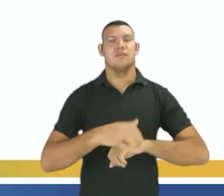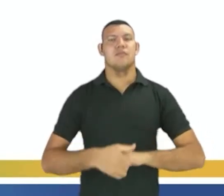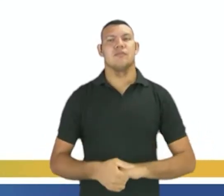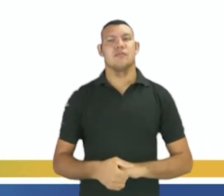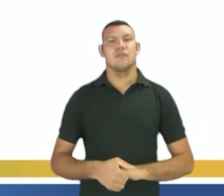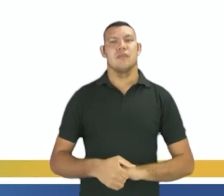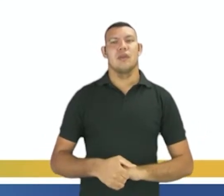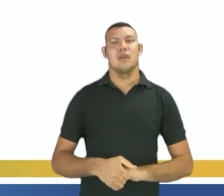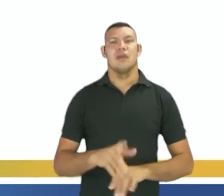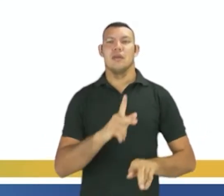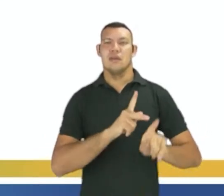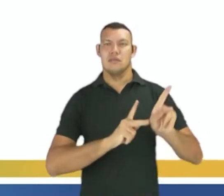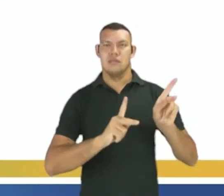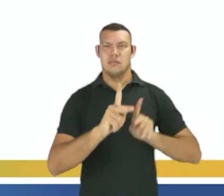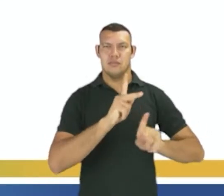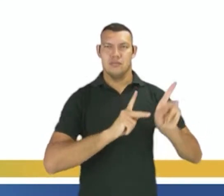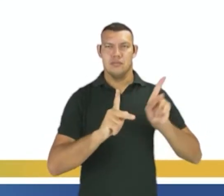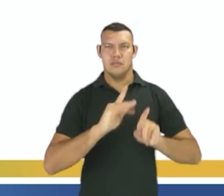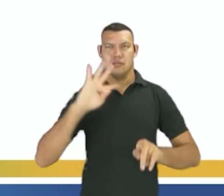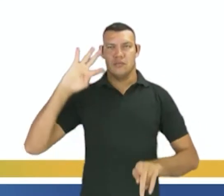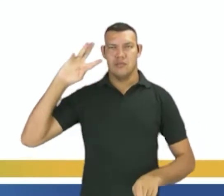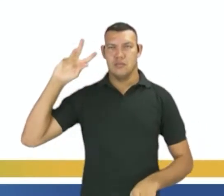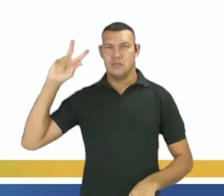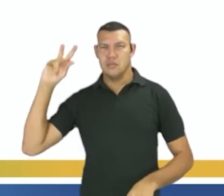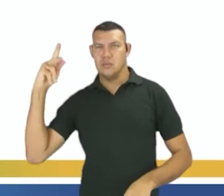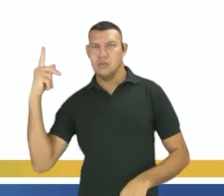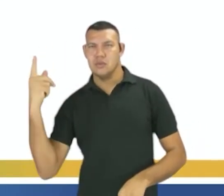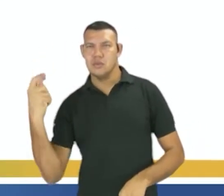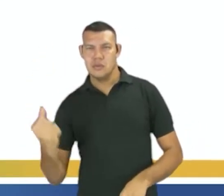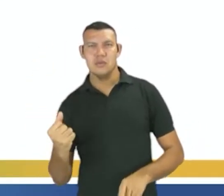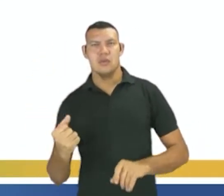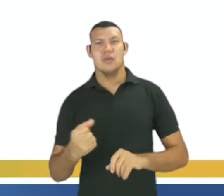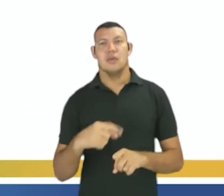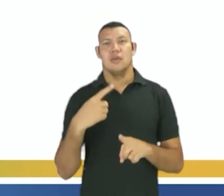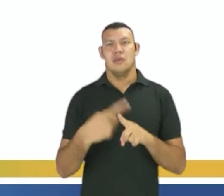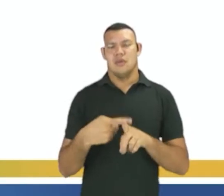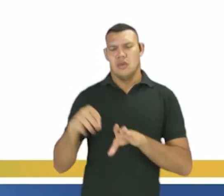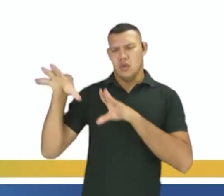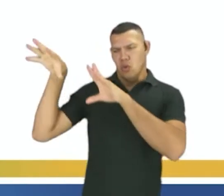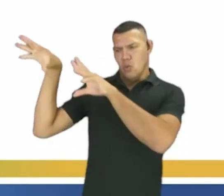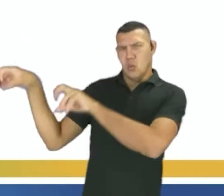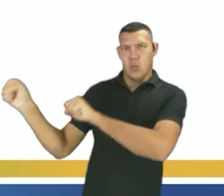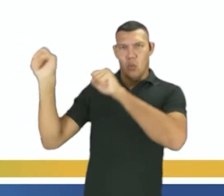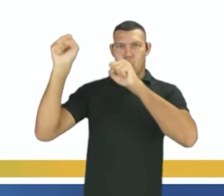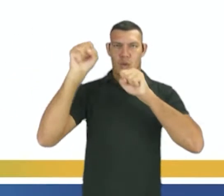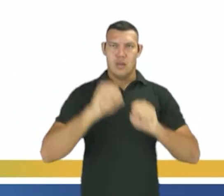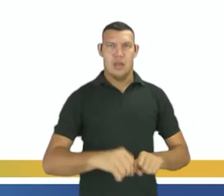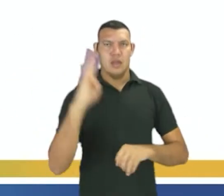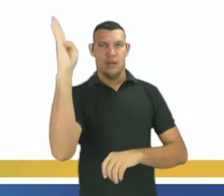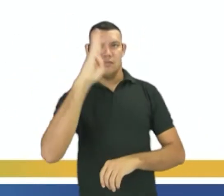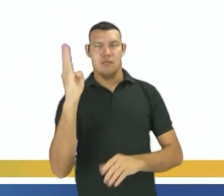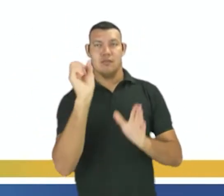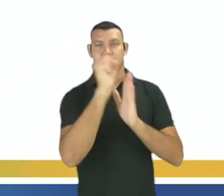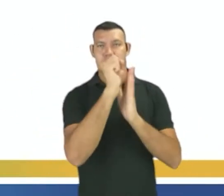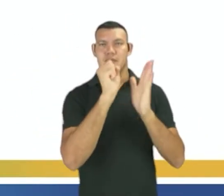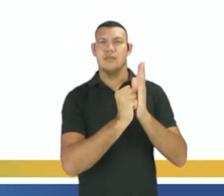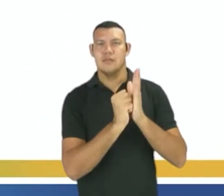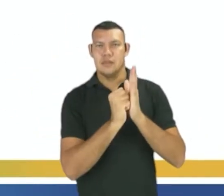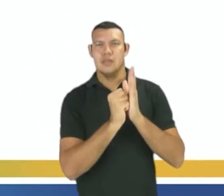africanos, que é um grupo humano que sofreu a migração involuntária, pois foram capturados e trazidos para o Brasil, especialmente entre o século